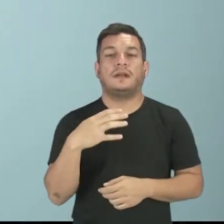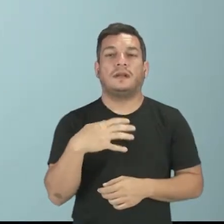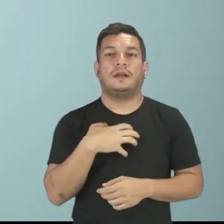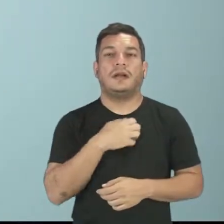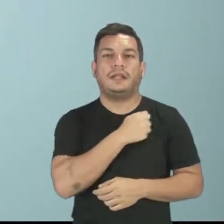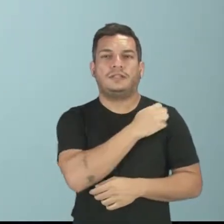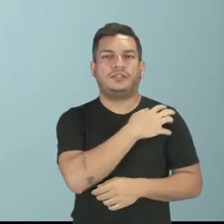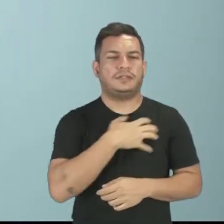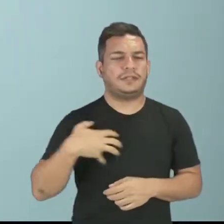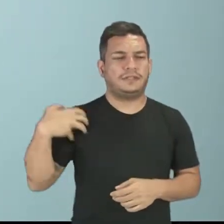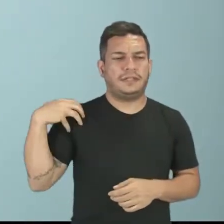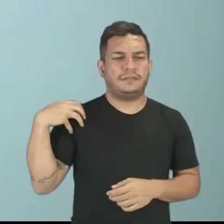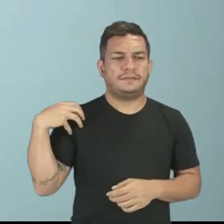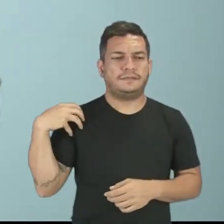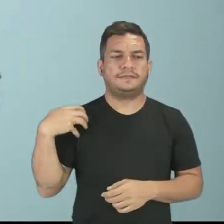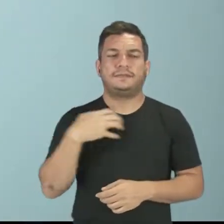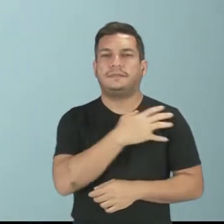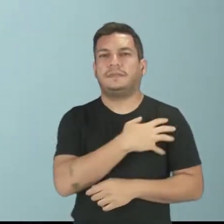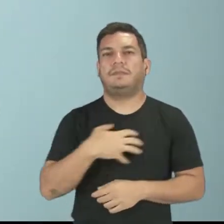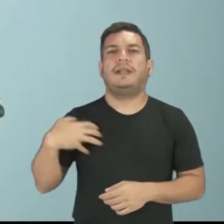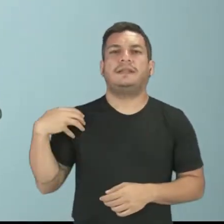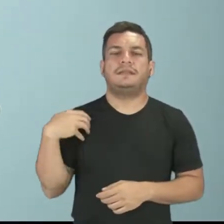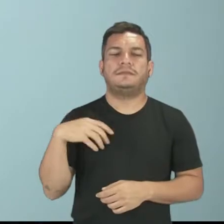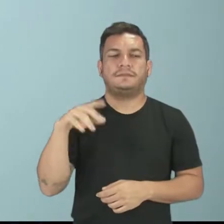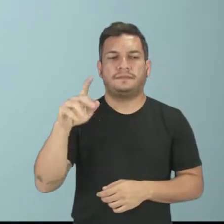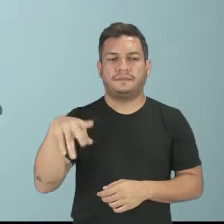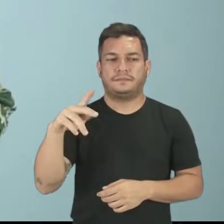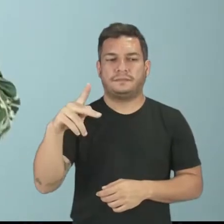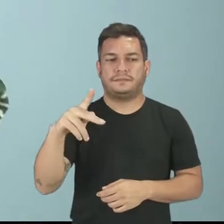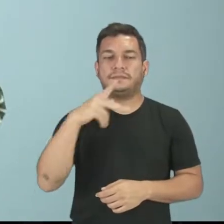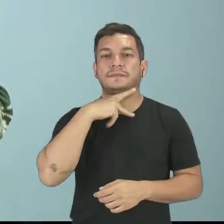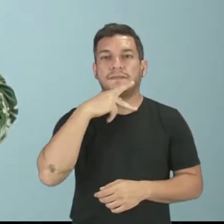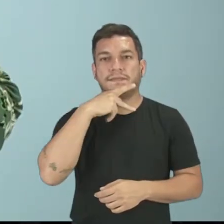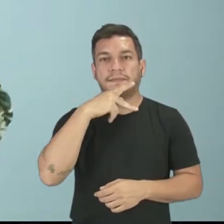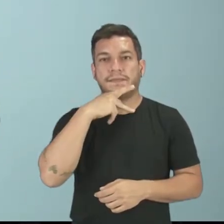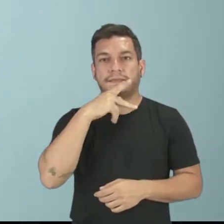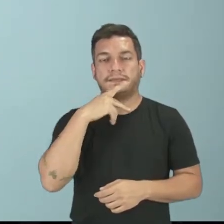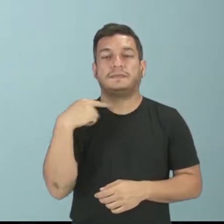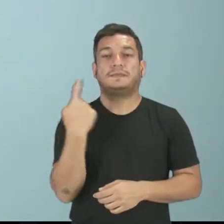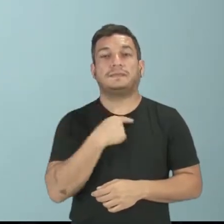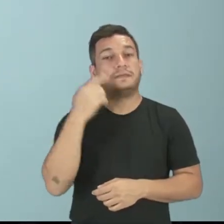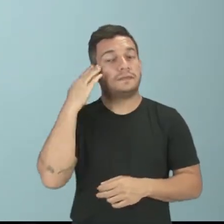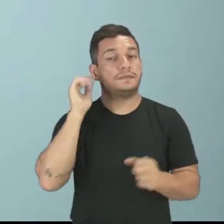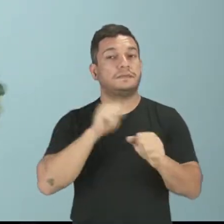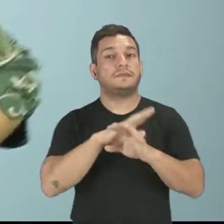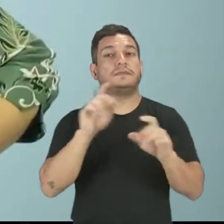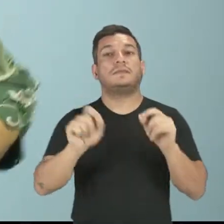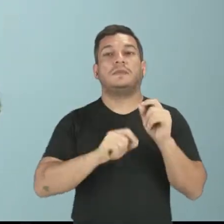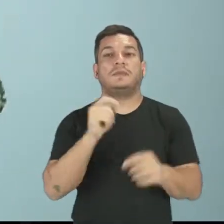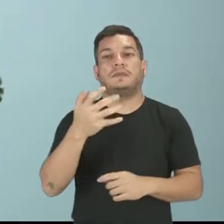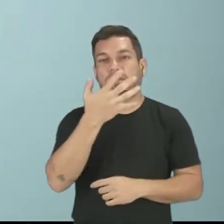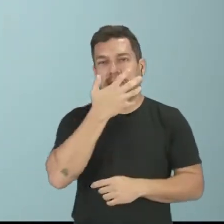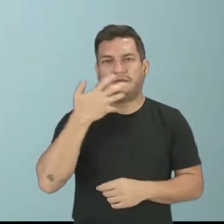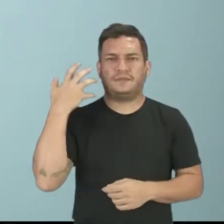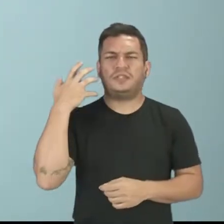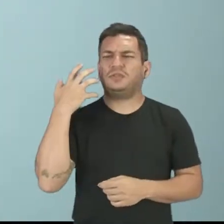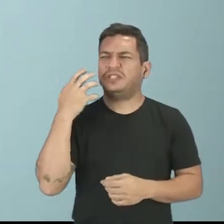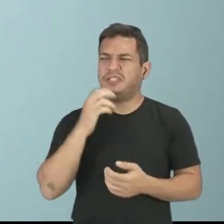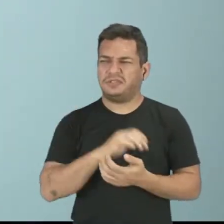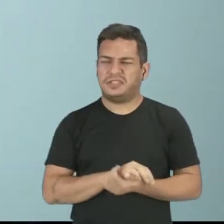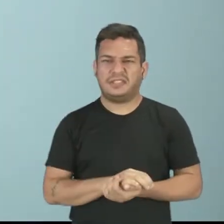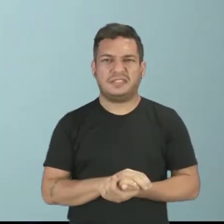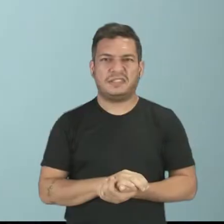Aristóteles. Então, nós vamos passear um pouco sobre a filosofia para entendermos o que é essa virtude. Segunda